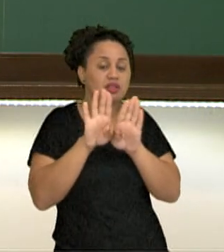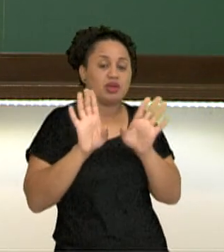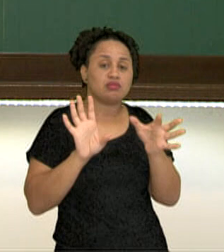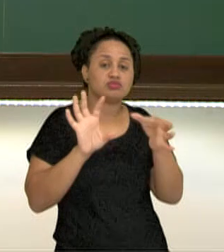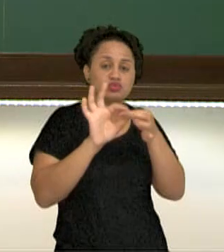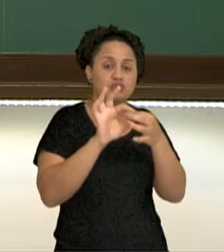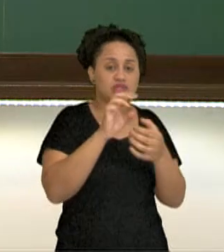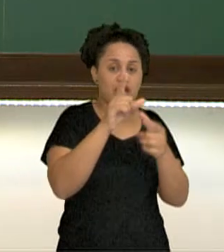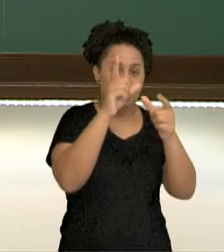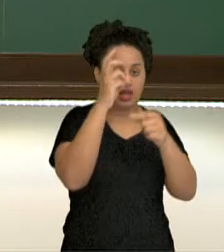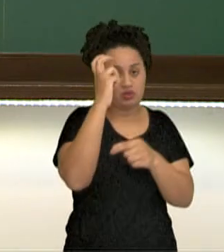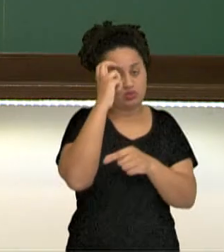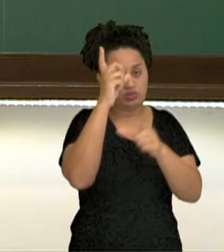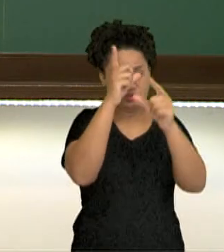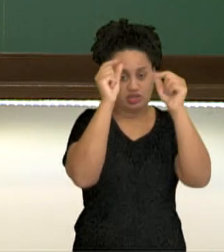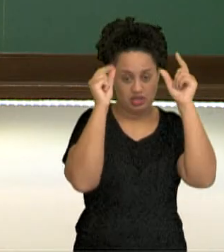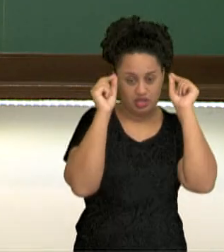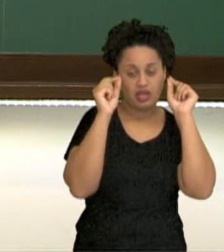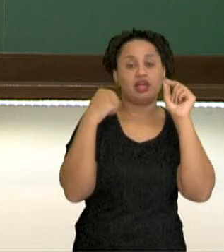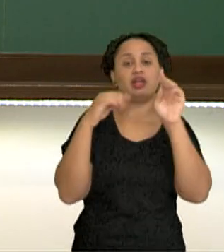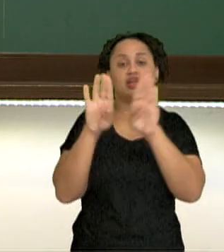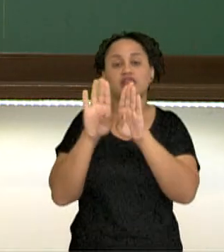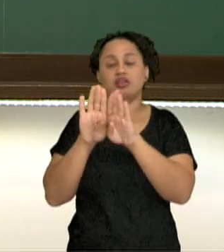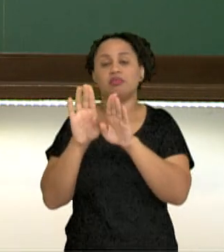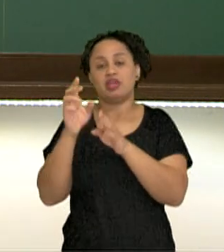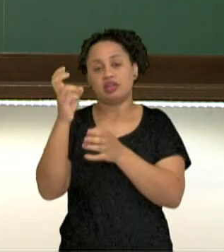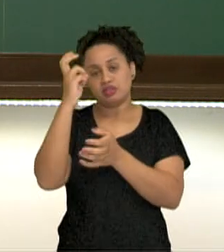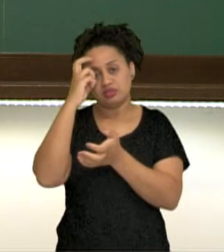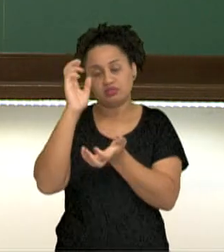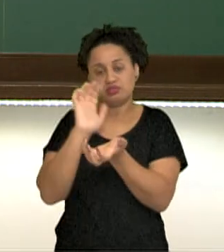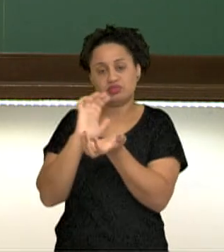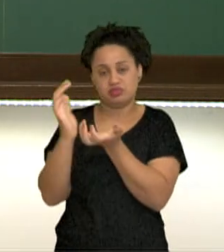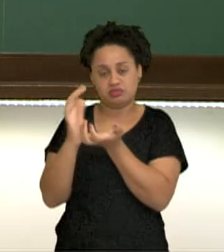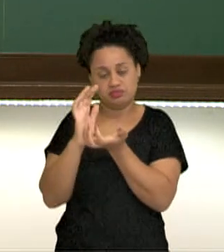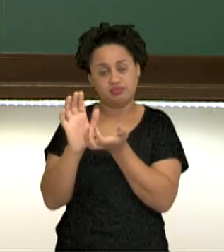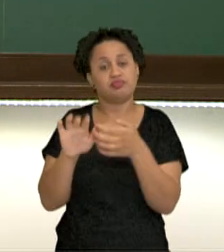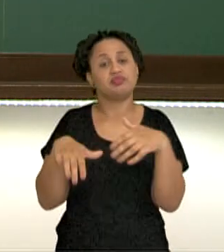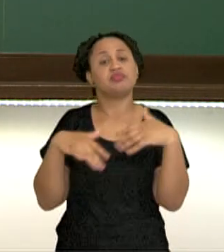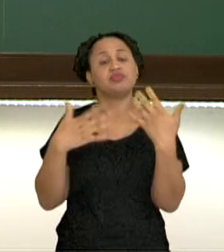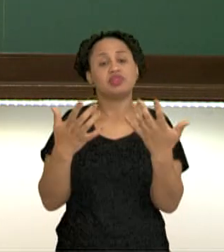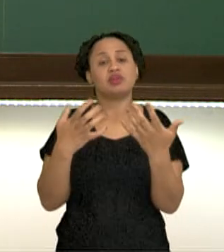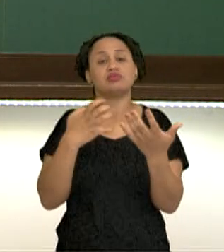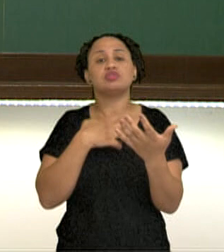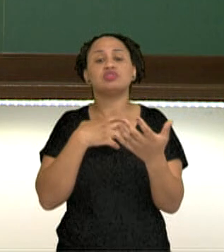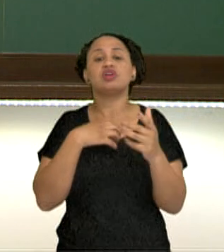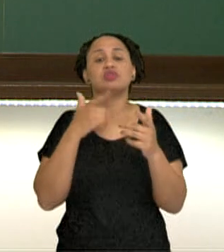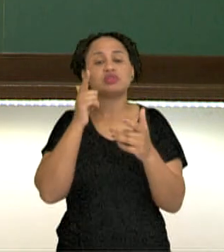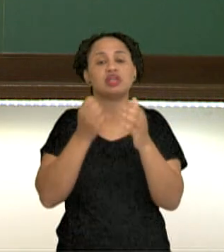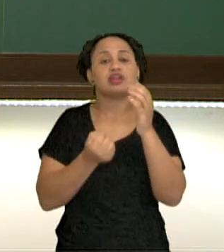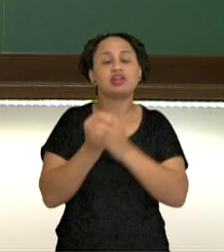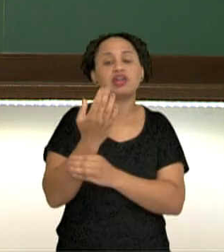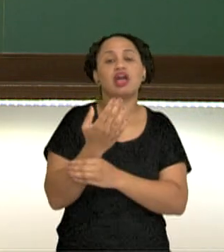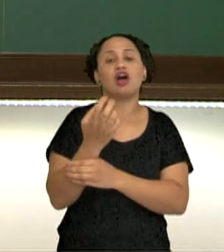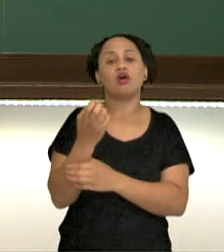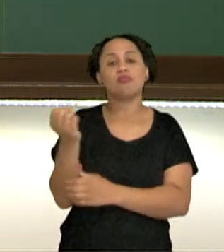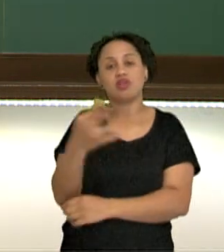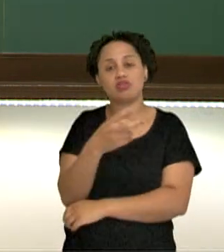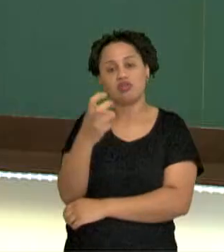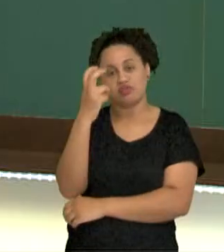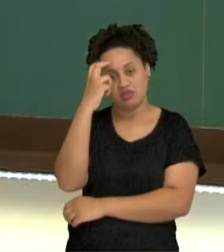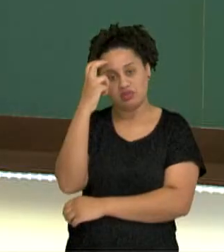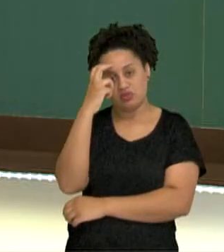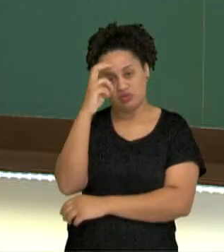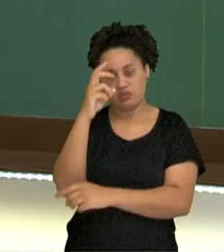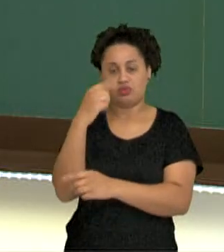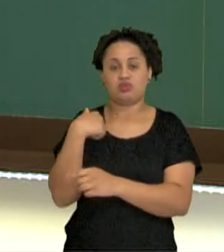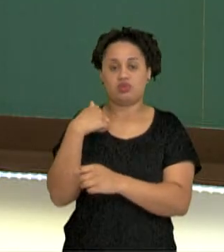da cultura grega com as culturas orientais. Dessa forma aí, você vai criar uma nova cultura grega, uma cultura helênica.